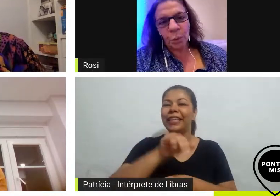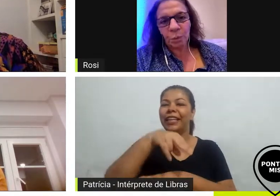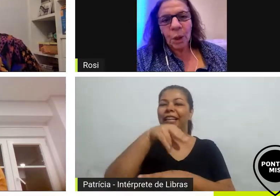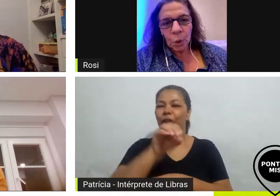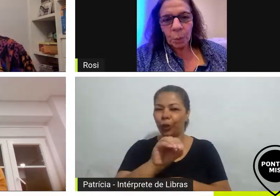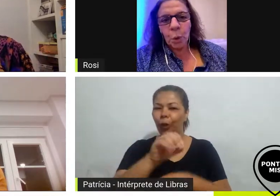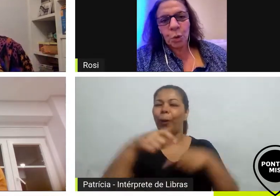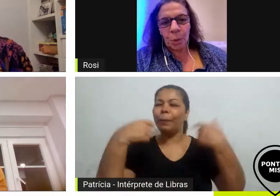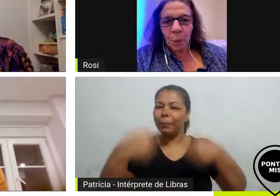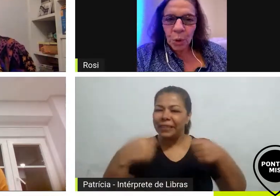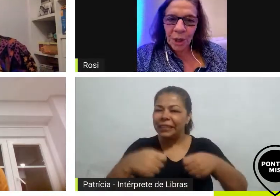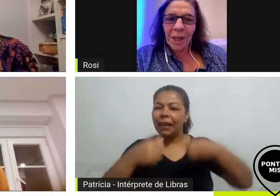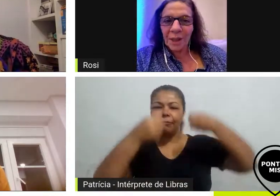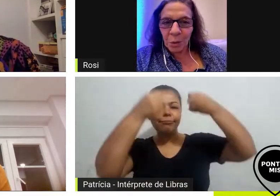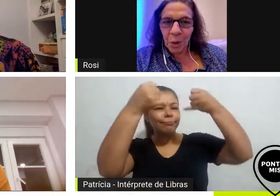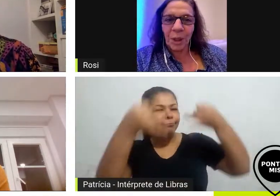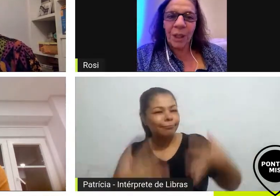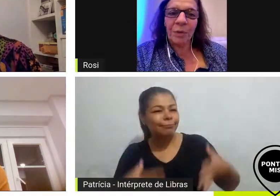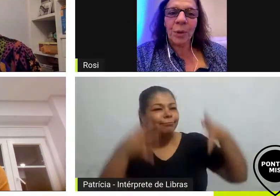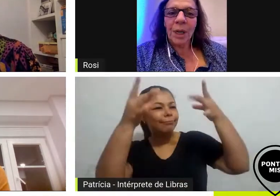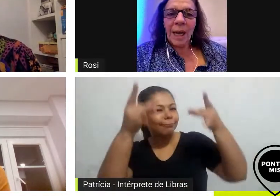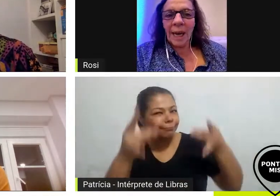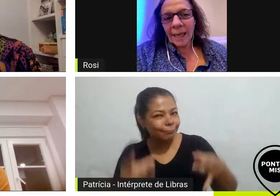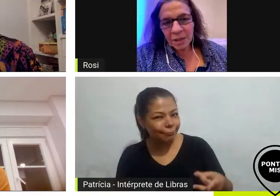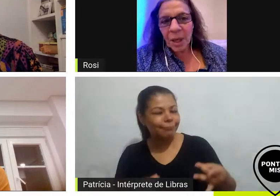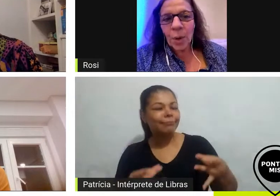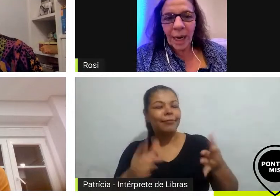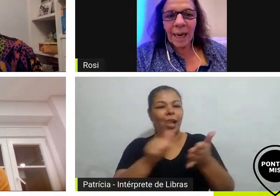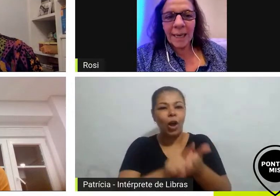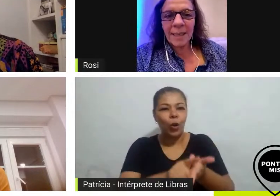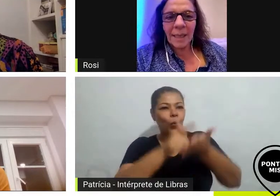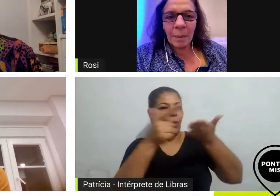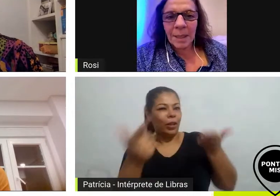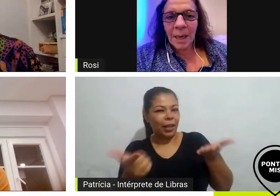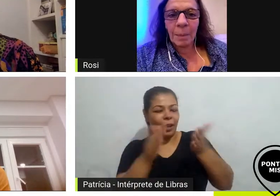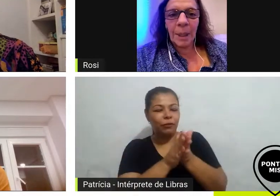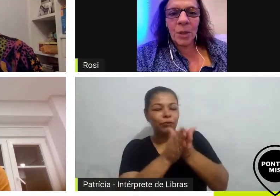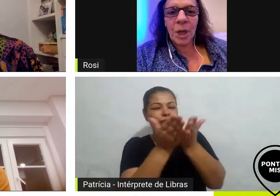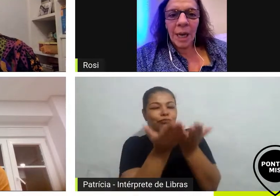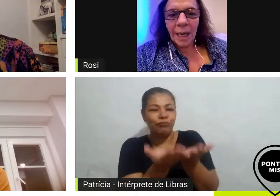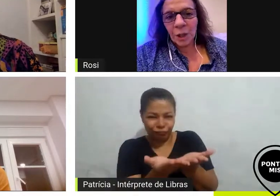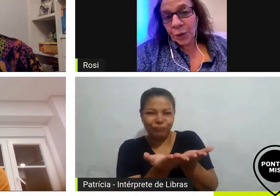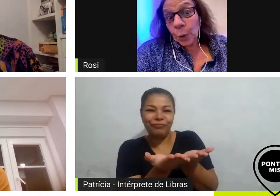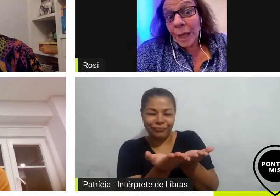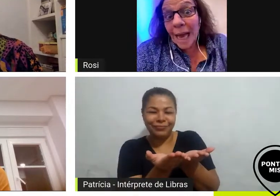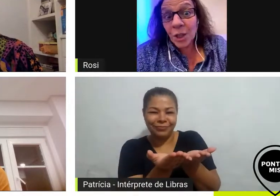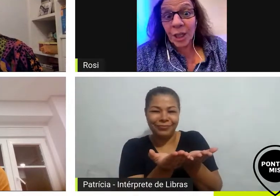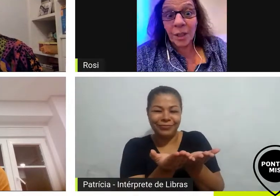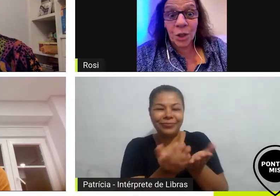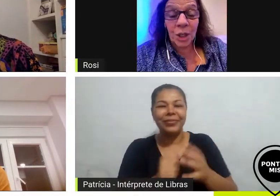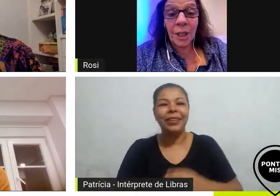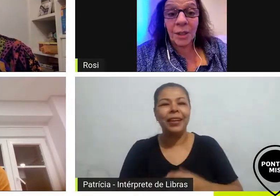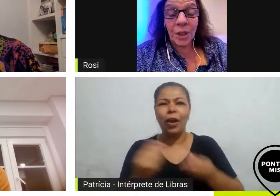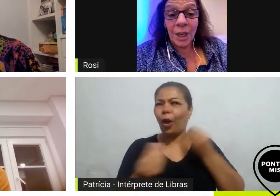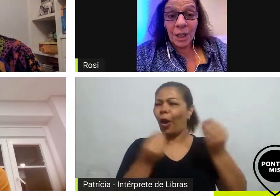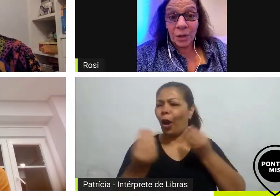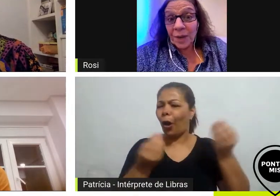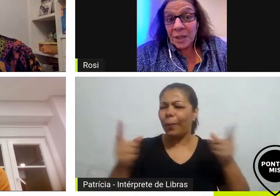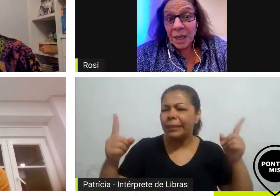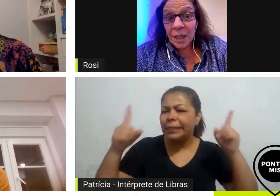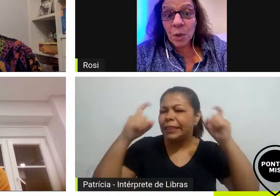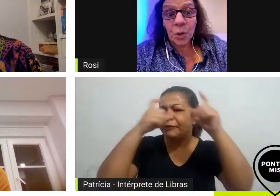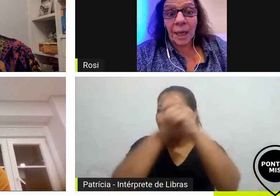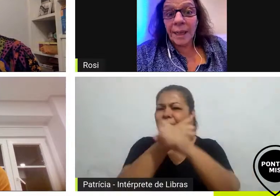todo o bruxo e bruxa tem que ter o seu livro a questão era essa basicamente e a dificuldade que ele tinha de